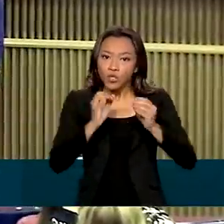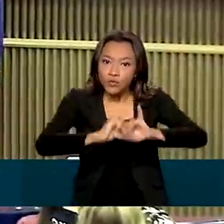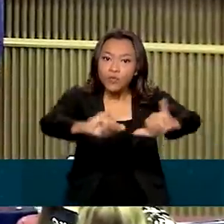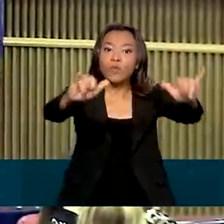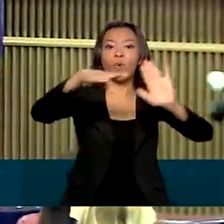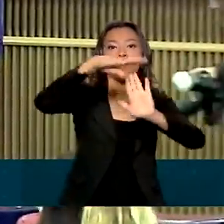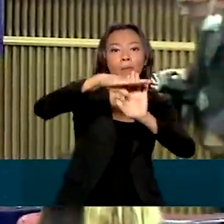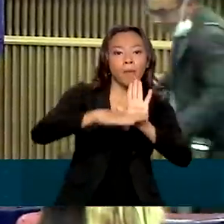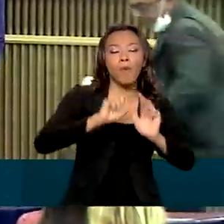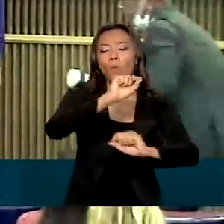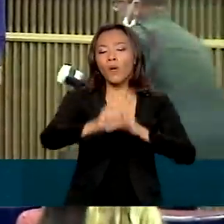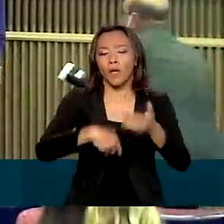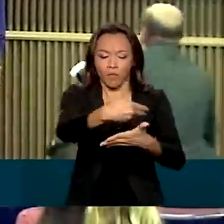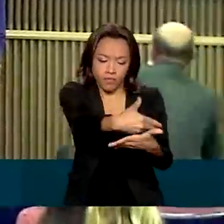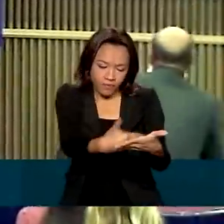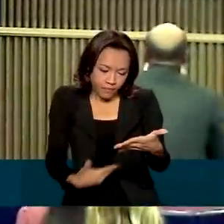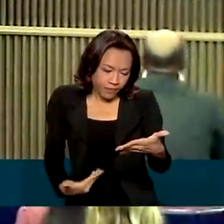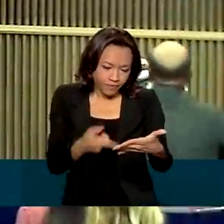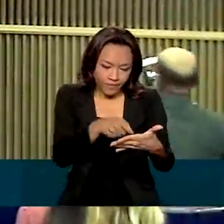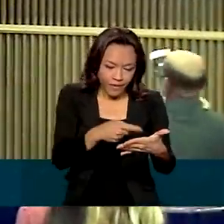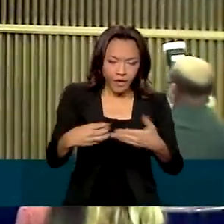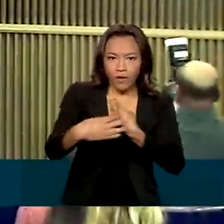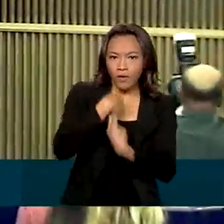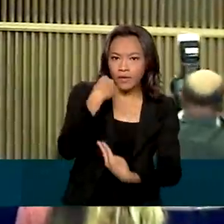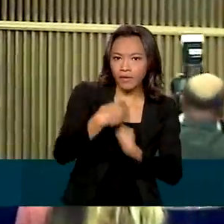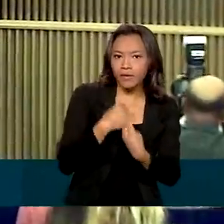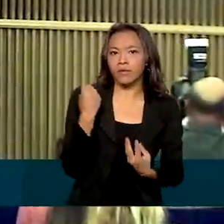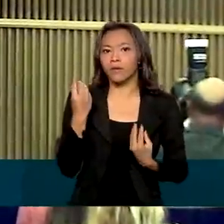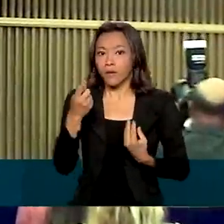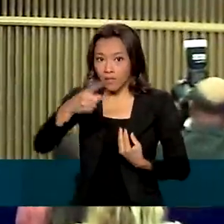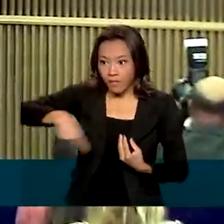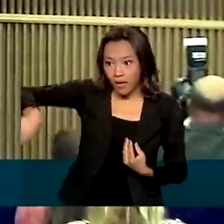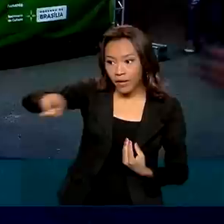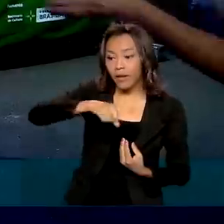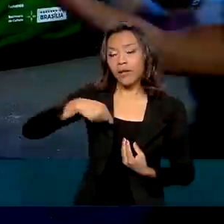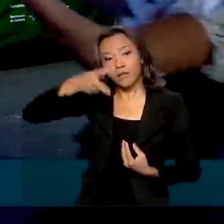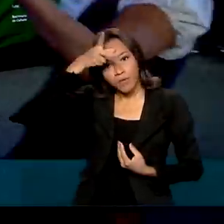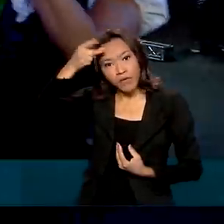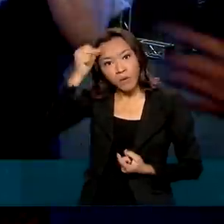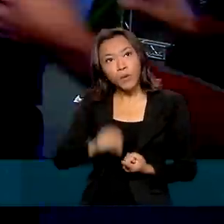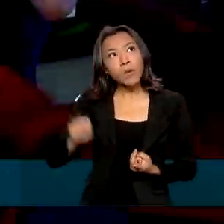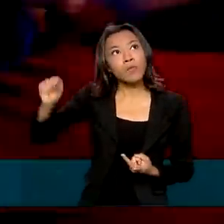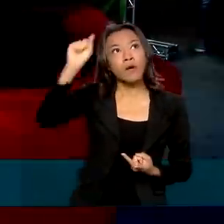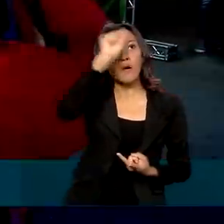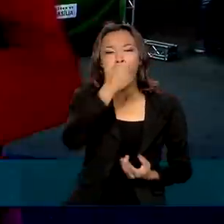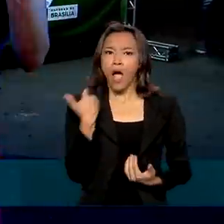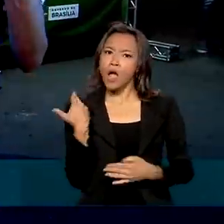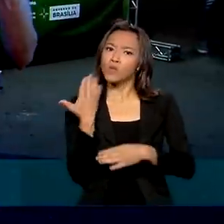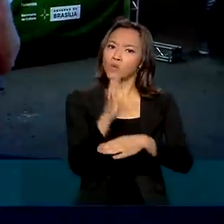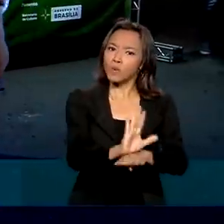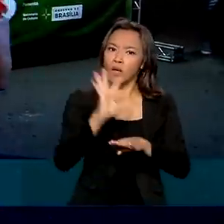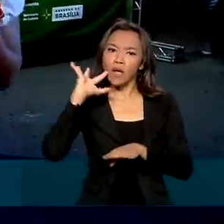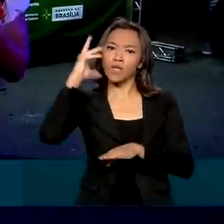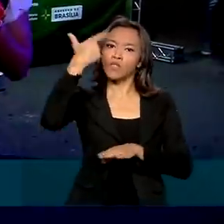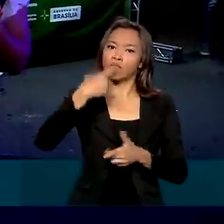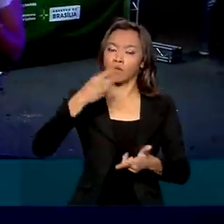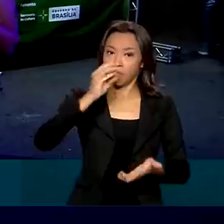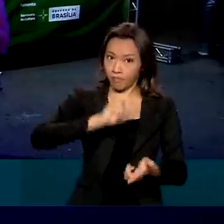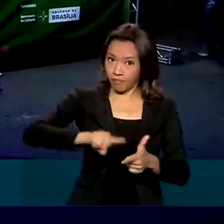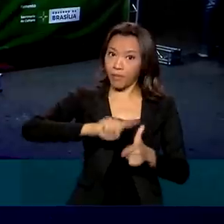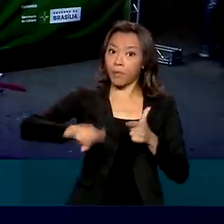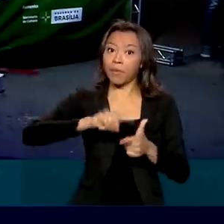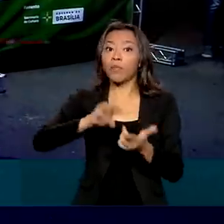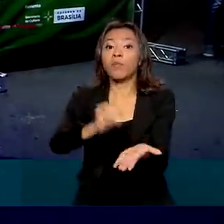das ações é uma cartilha que traz sugestões para que os gestores municipais ajudem a resolver problemas como a falta de